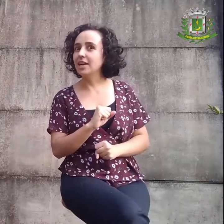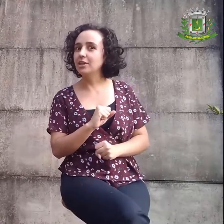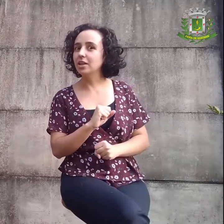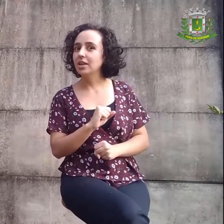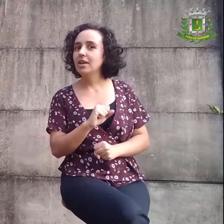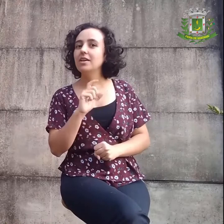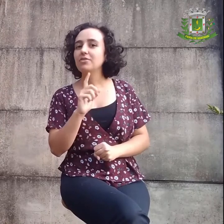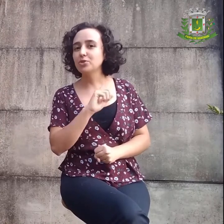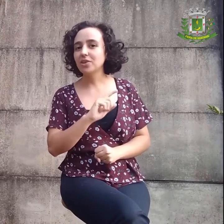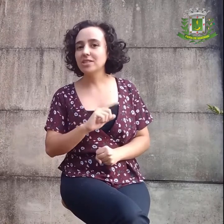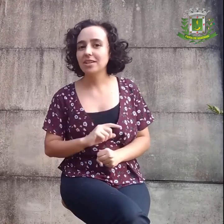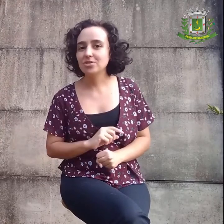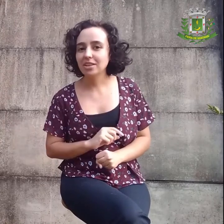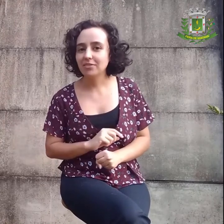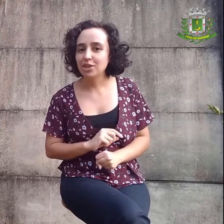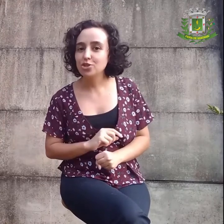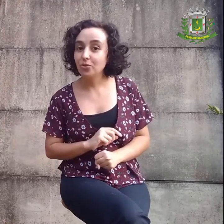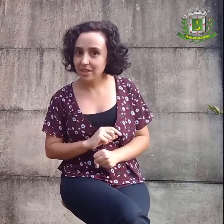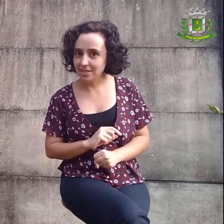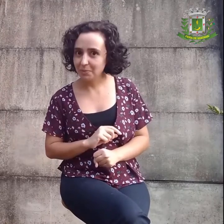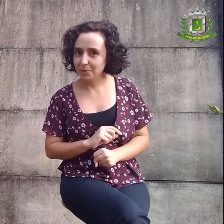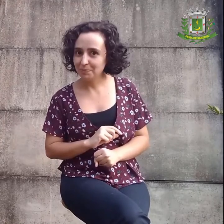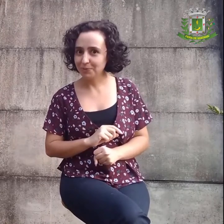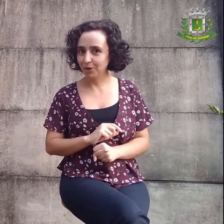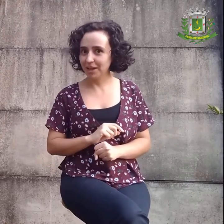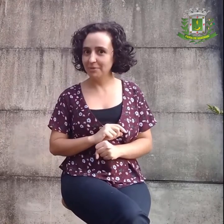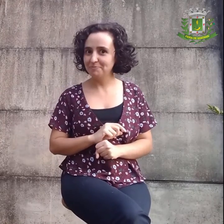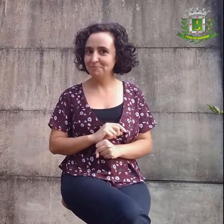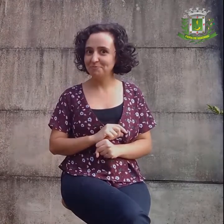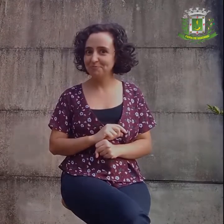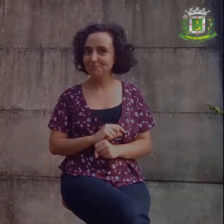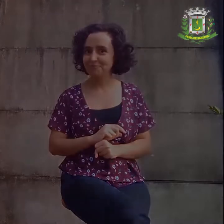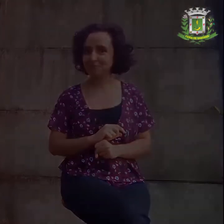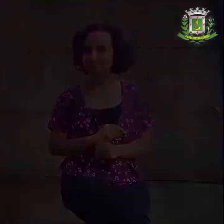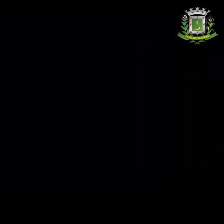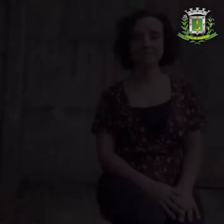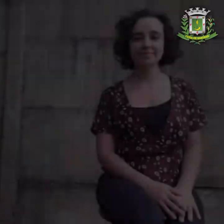olhar uma paisagem, vamos fazer isso através de um exemplo, ok?